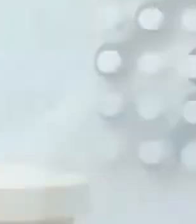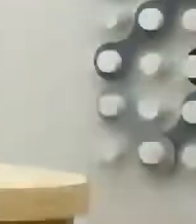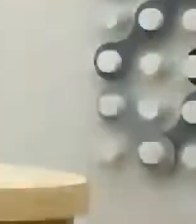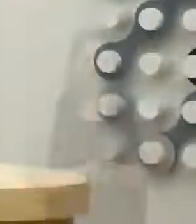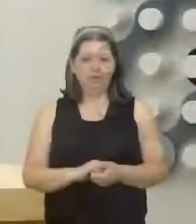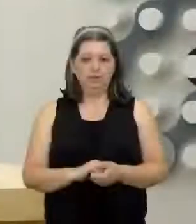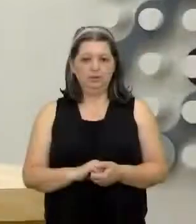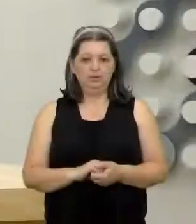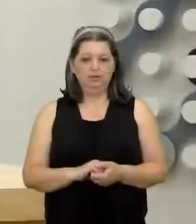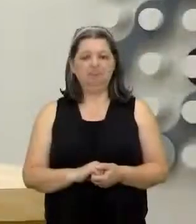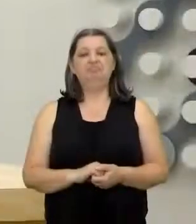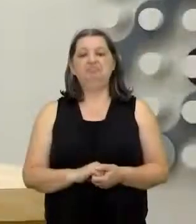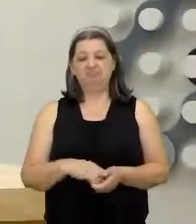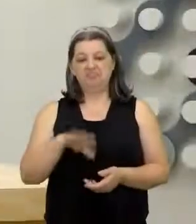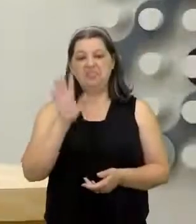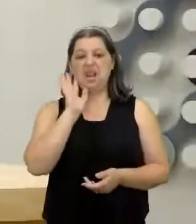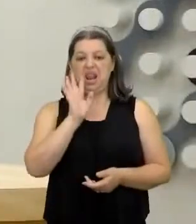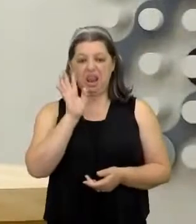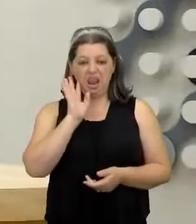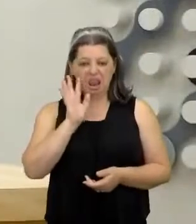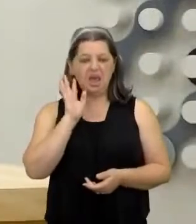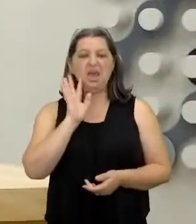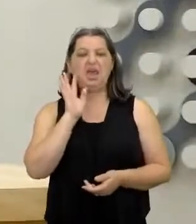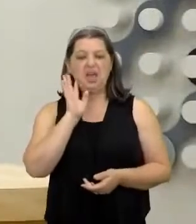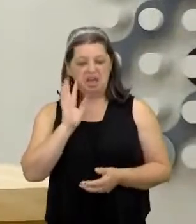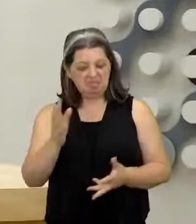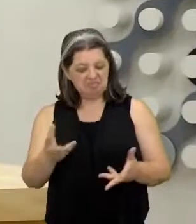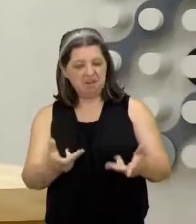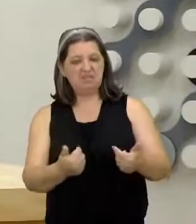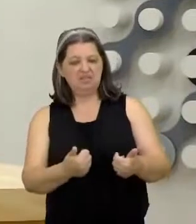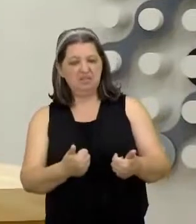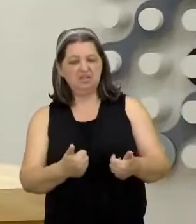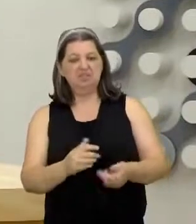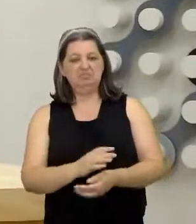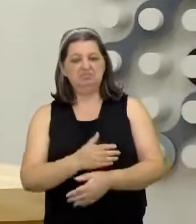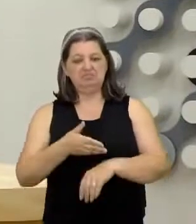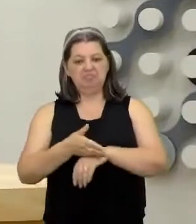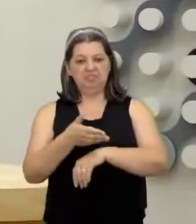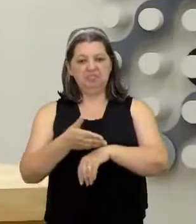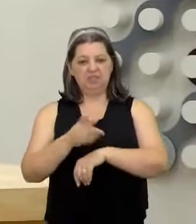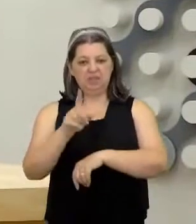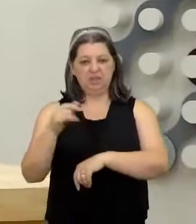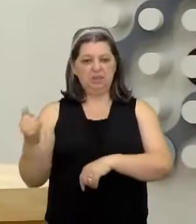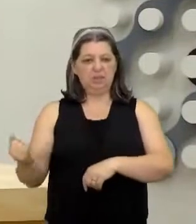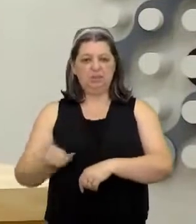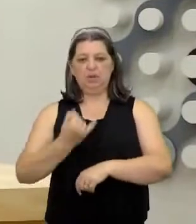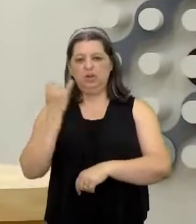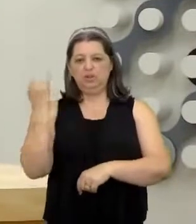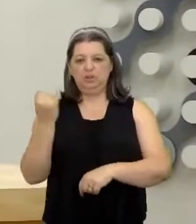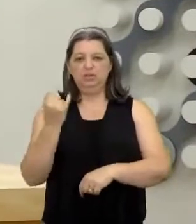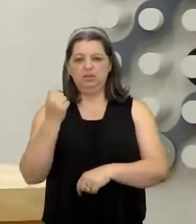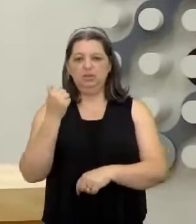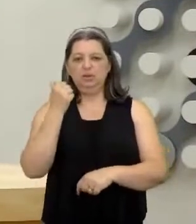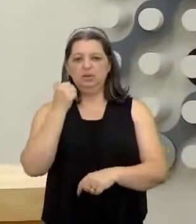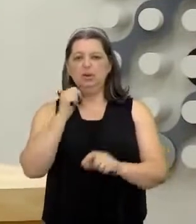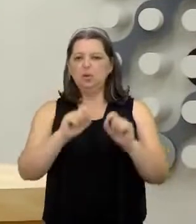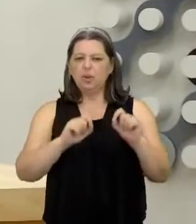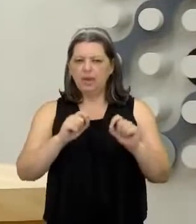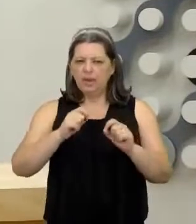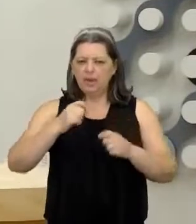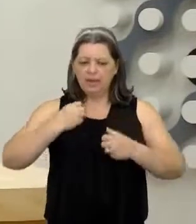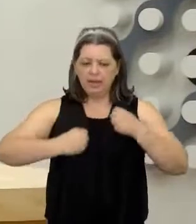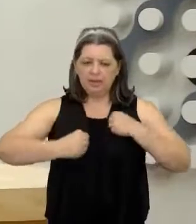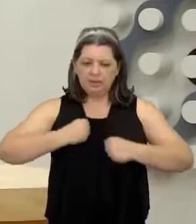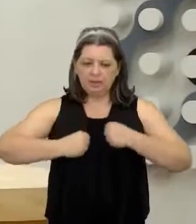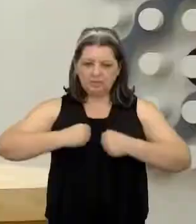Olha que bacana A professora Aparecida Muito importante é tomar banho Tomar banho Vem da